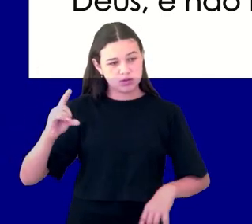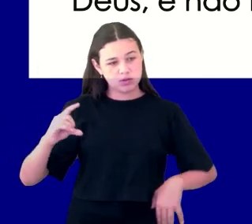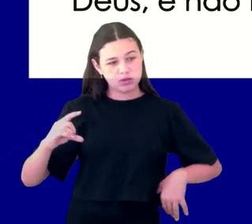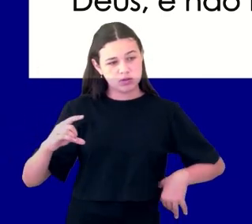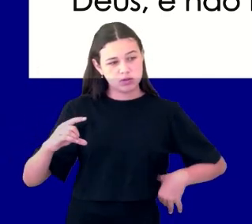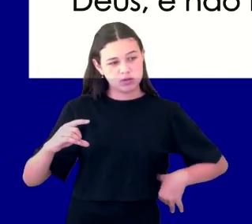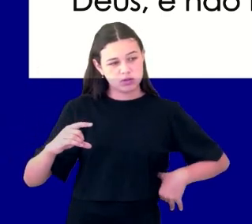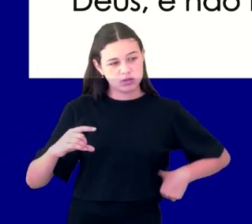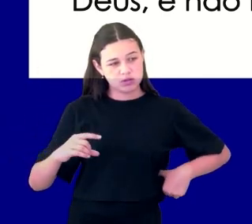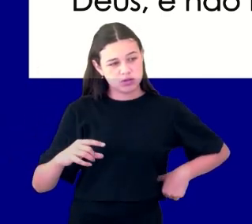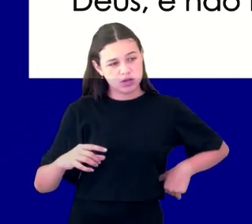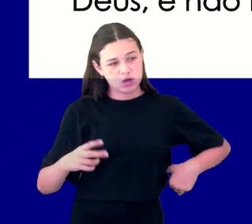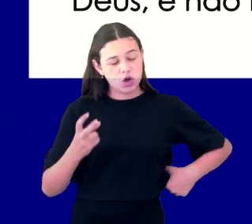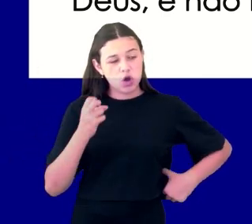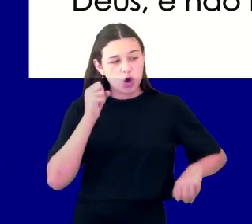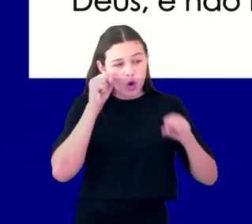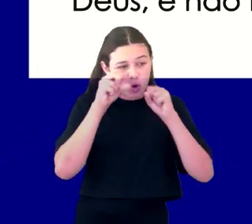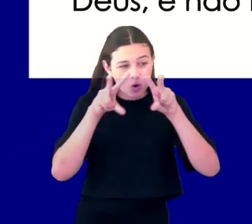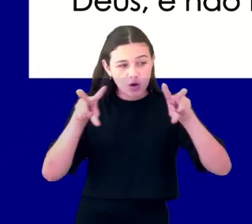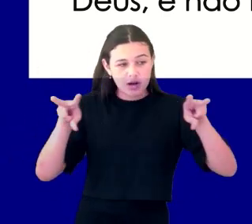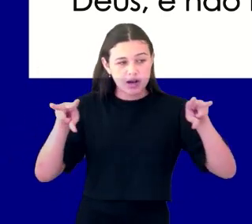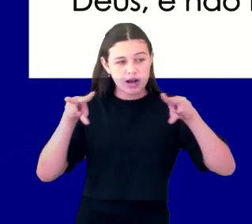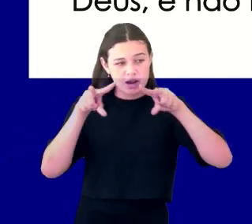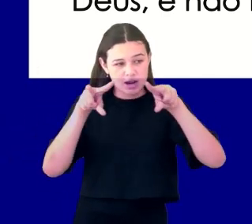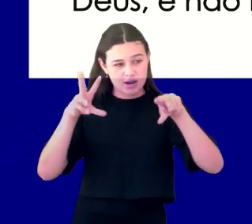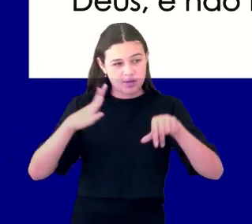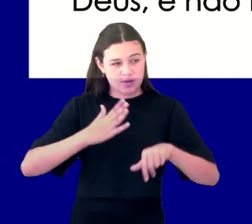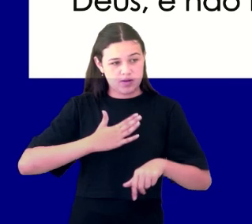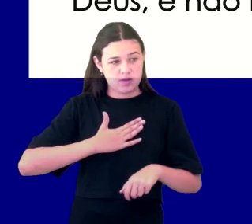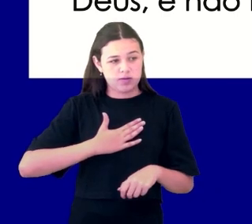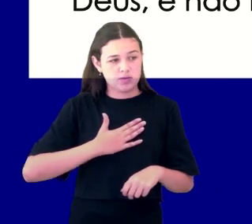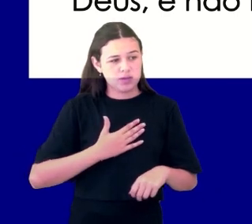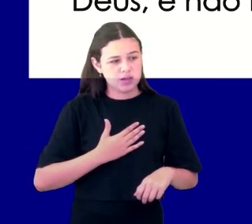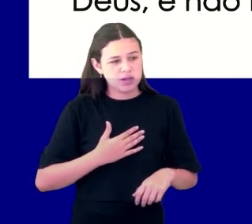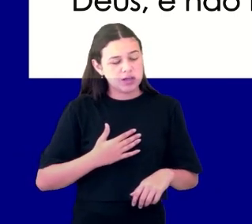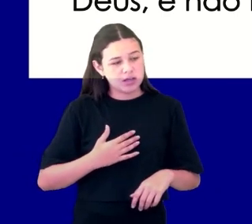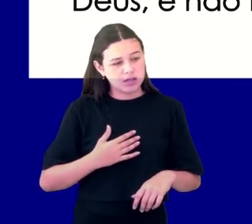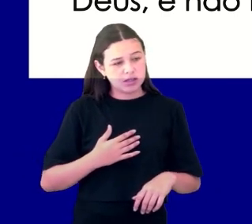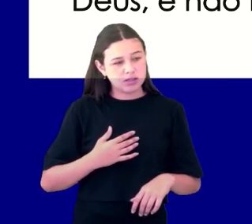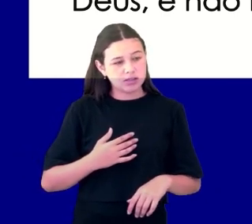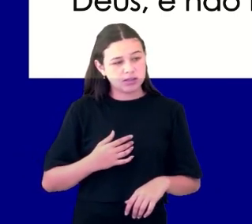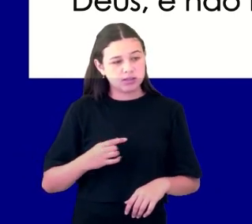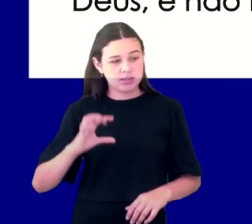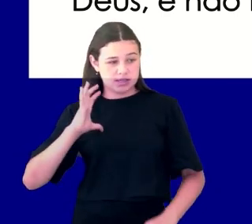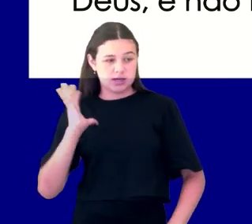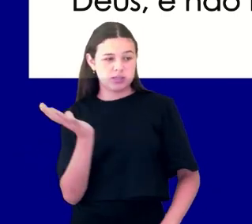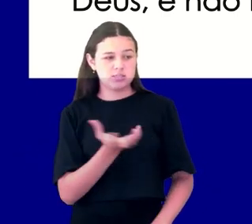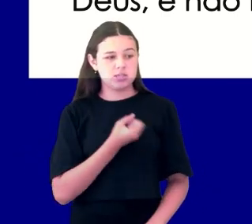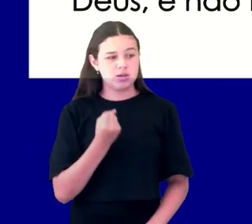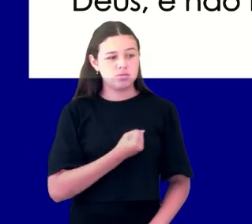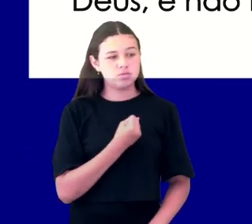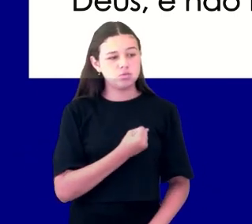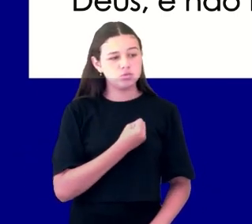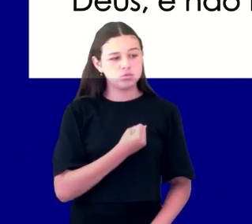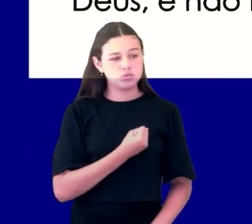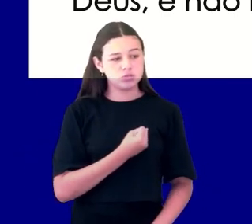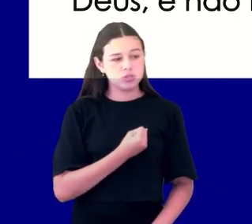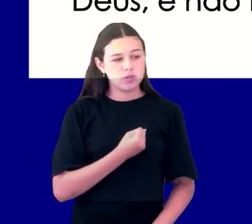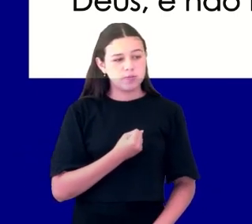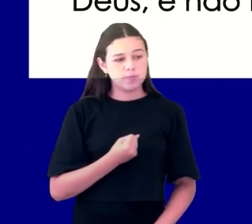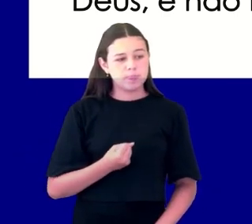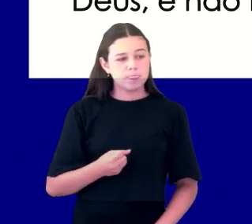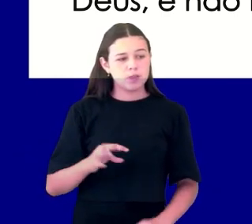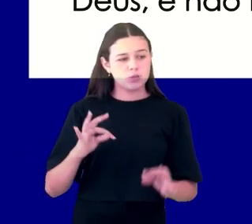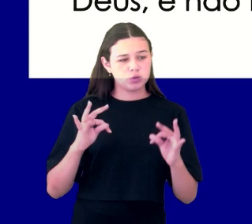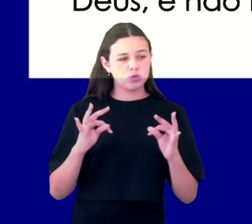todos os confins da terra, porque eu sou Deus e não há outro. Quando eu leio num